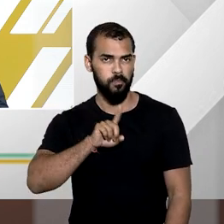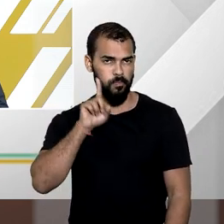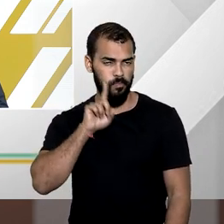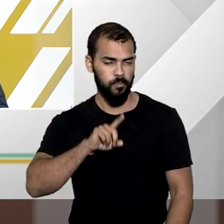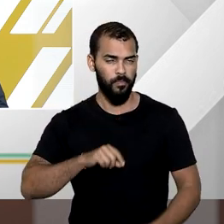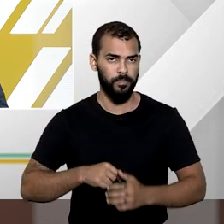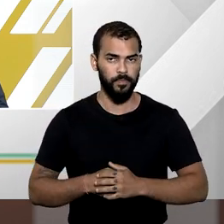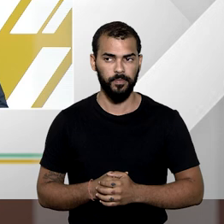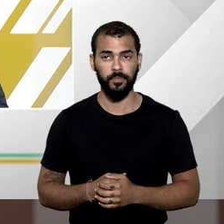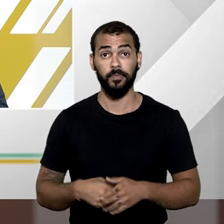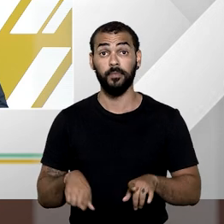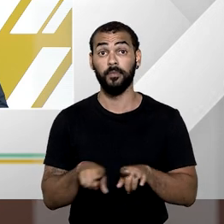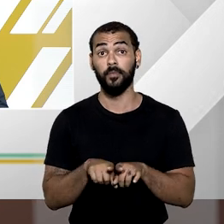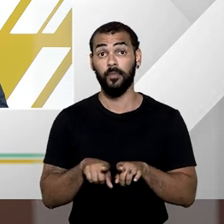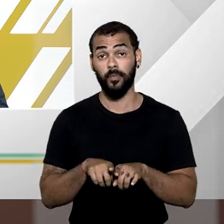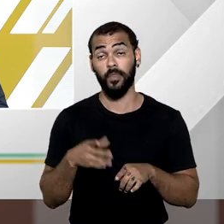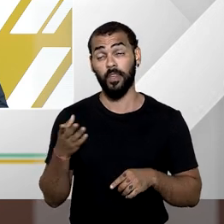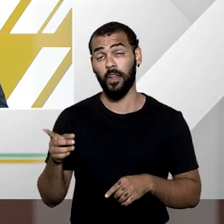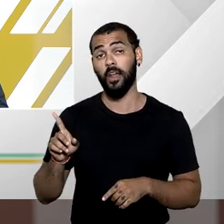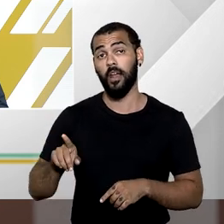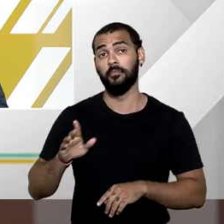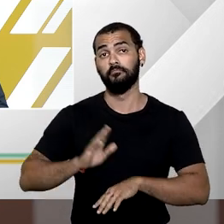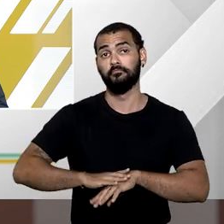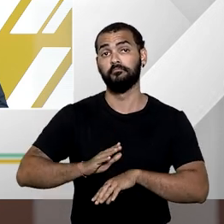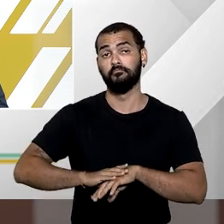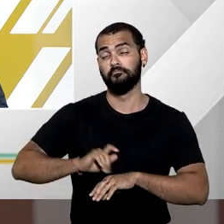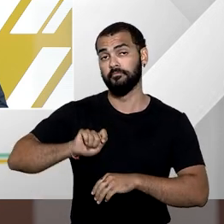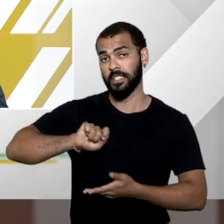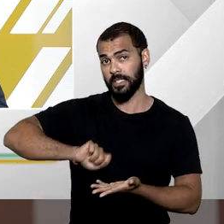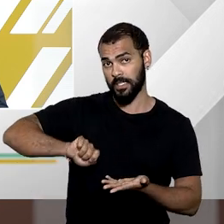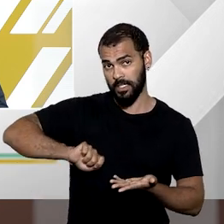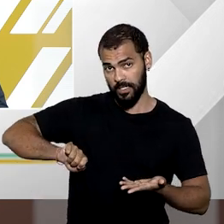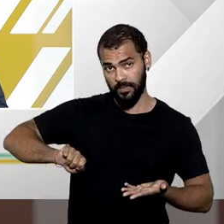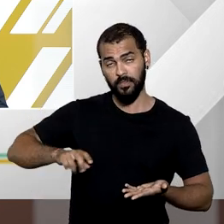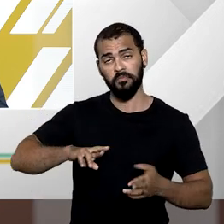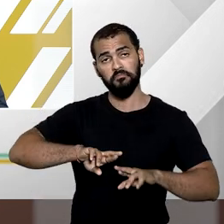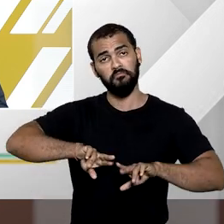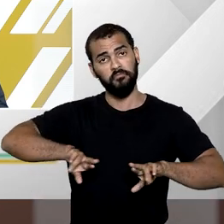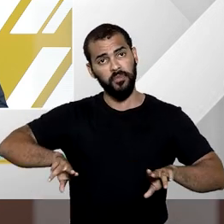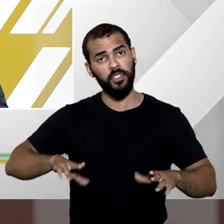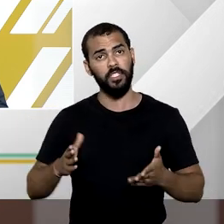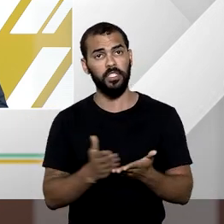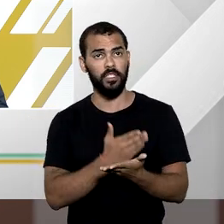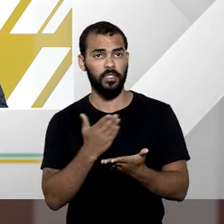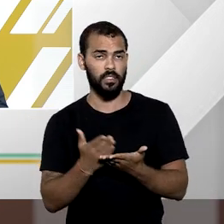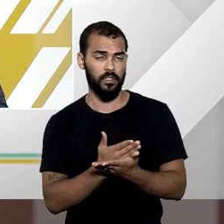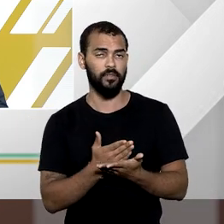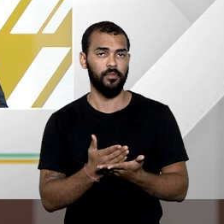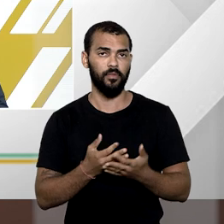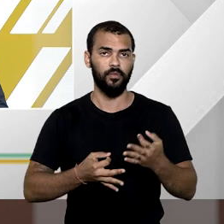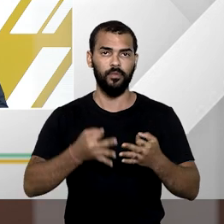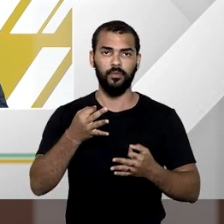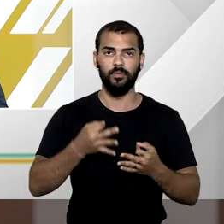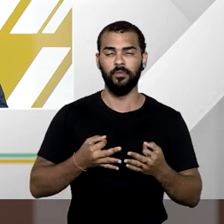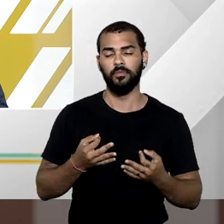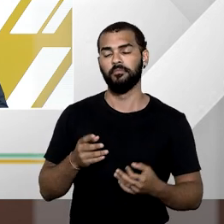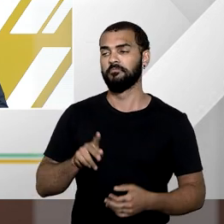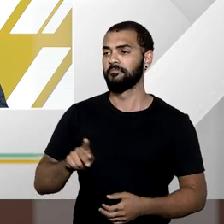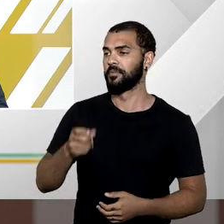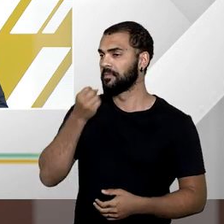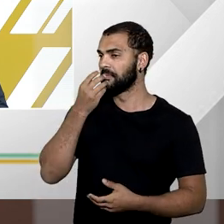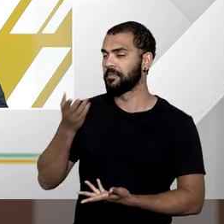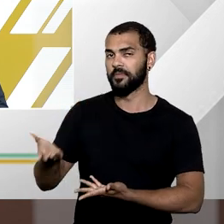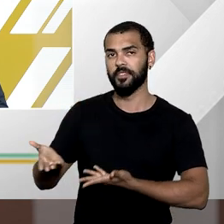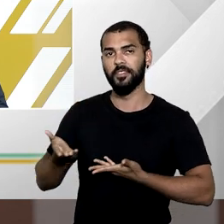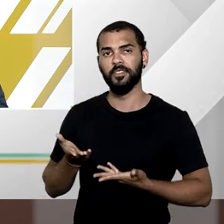School. Também é autor de obras jurídicas. Professor Egon Bockmann, bem-vindo ao